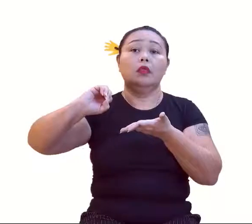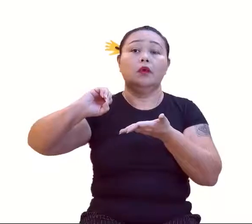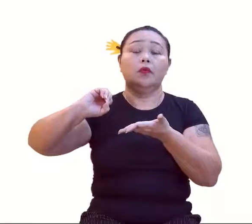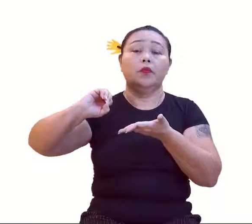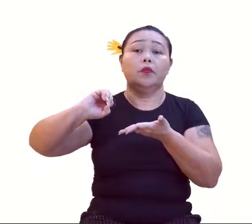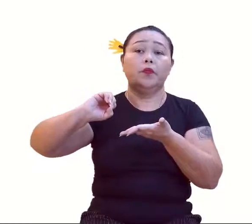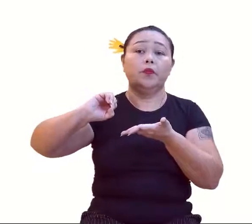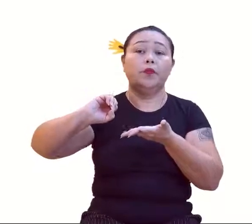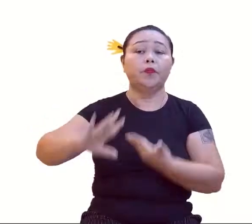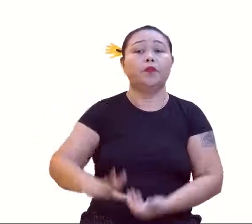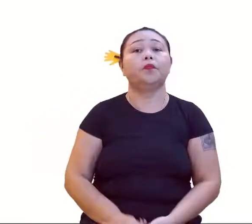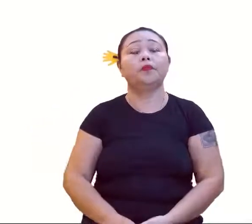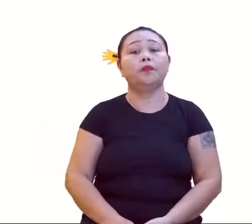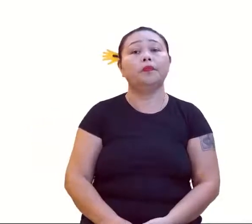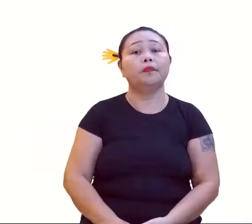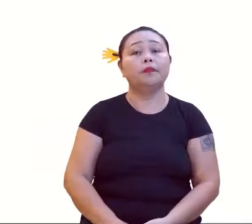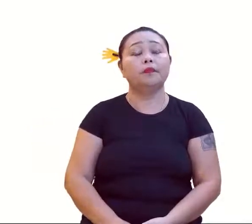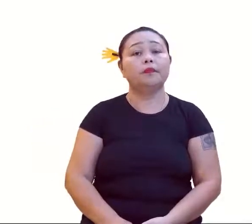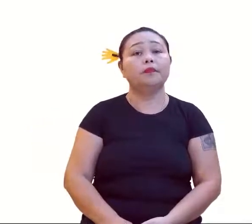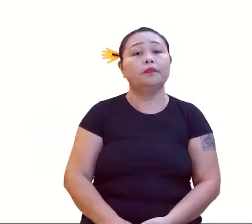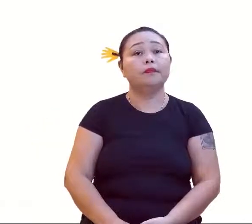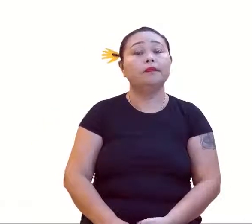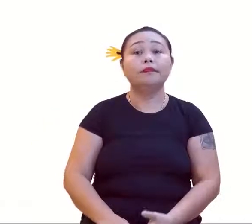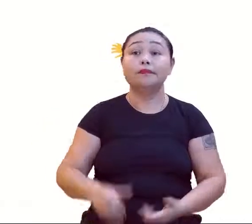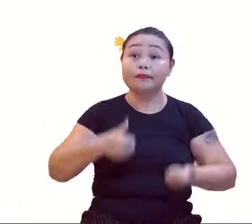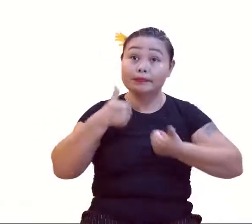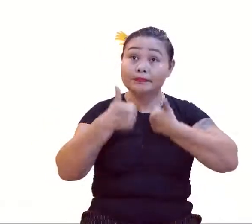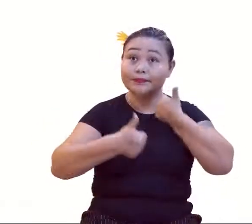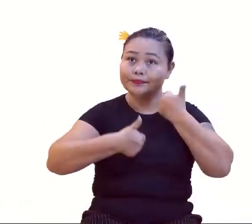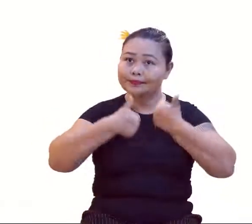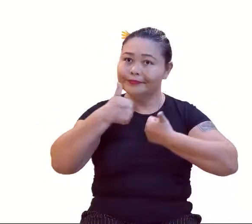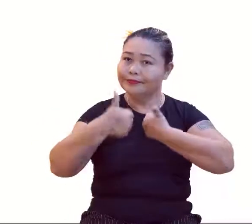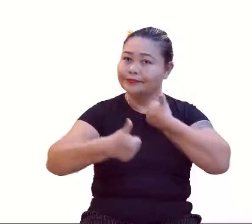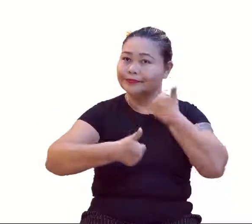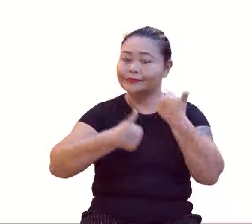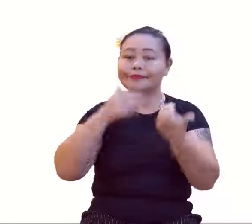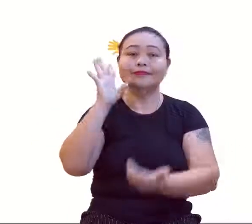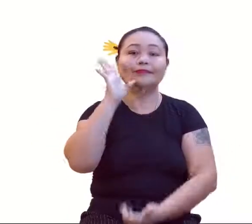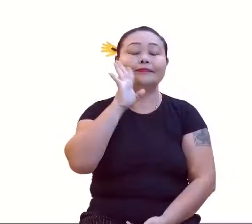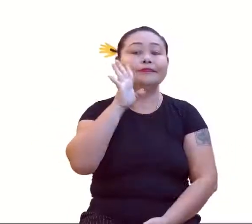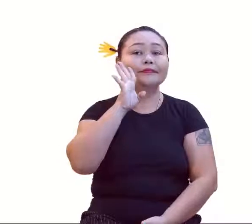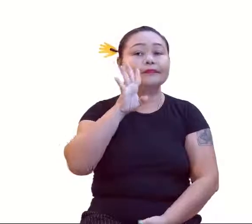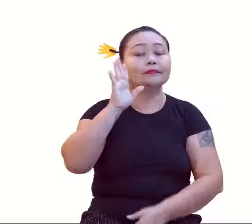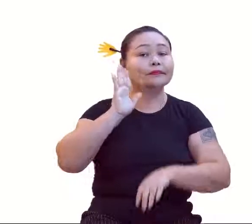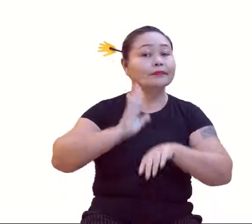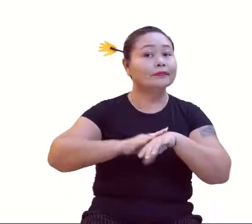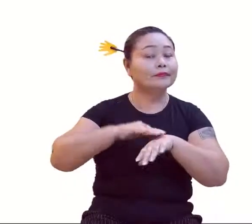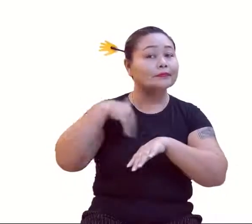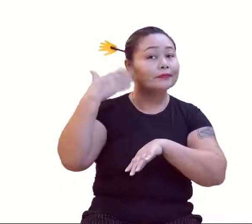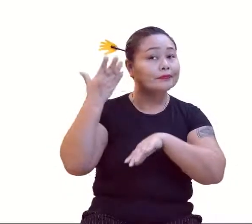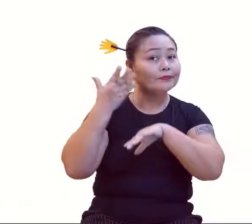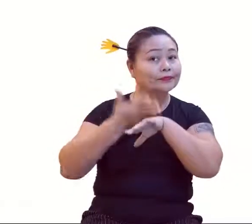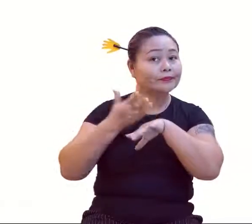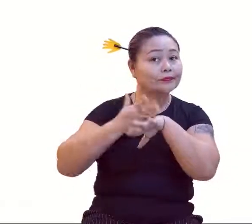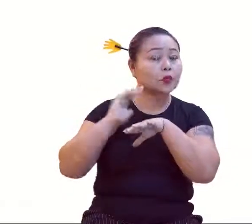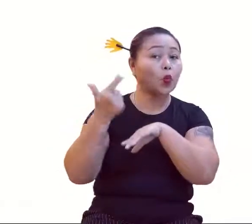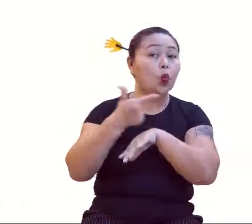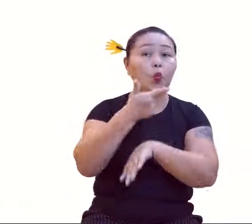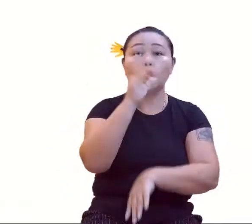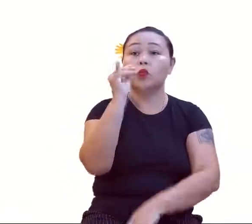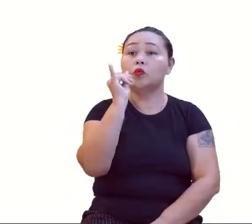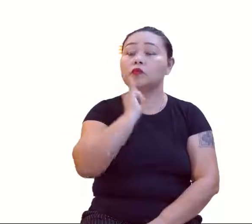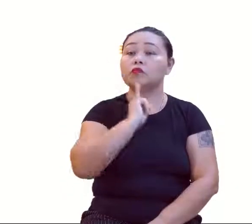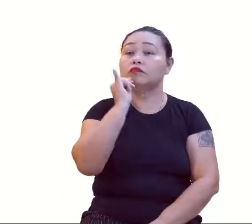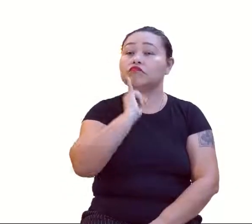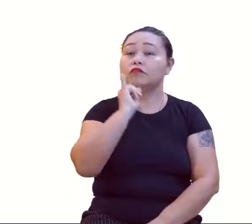Beleza. Joia, joia? Joia, joia, joia. Mais uma prática, bora ver. Outro exemplo. Ah, gente pode até